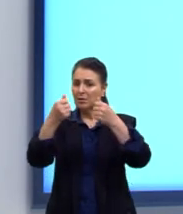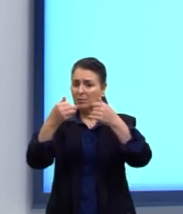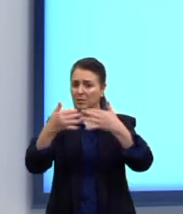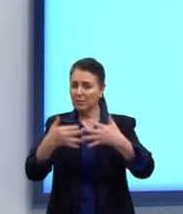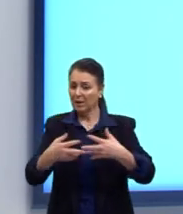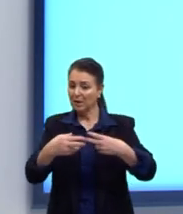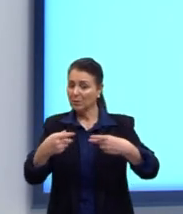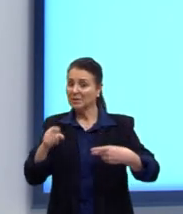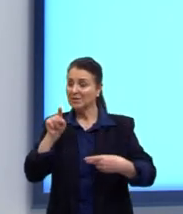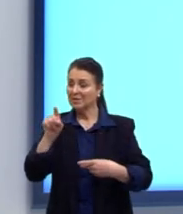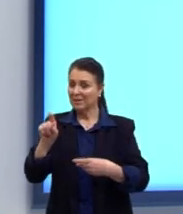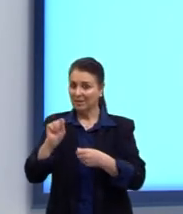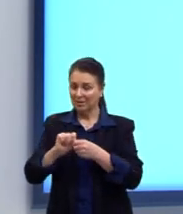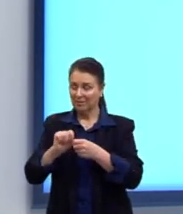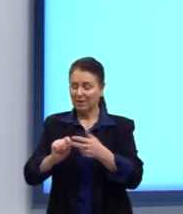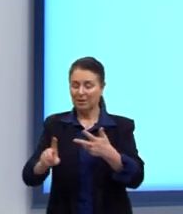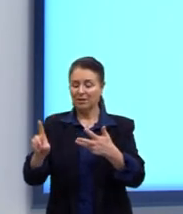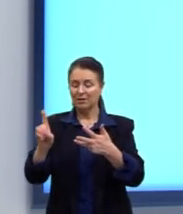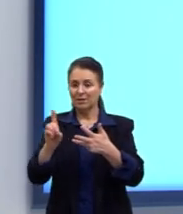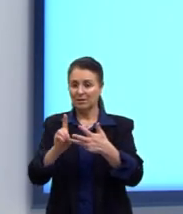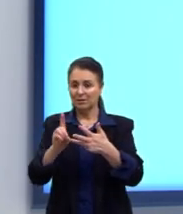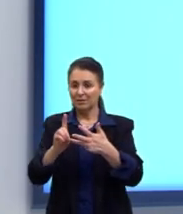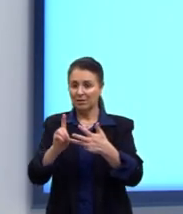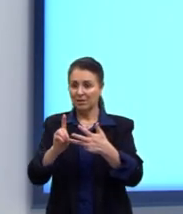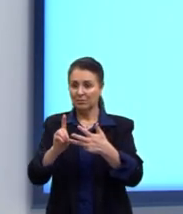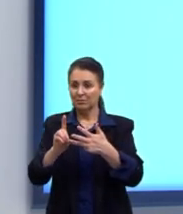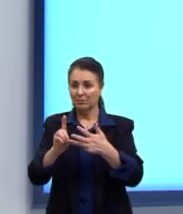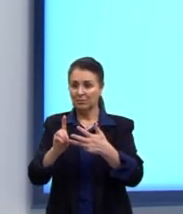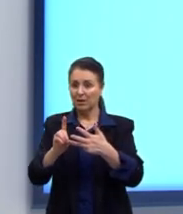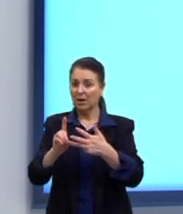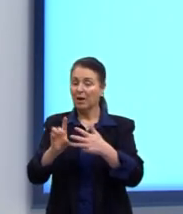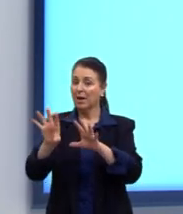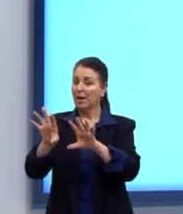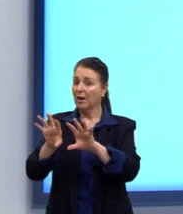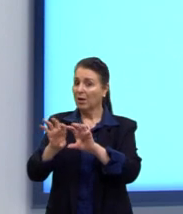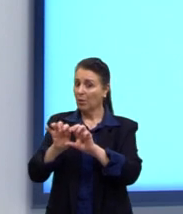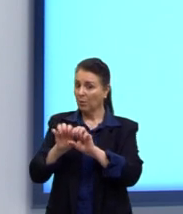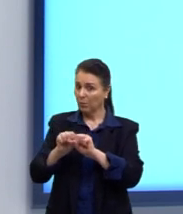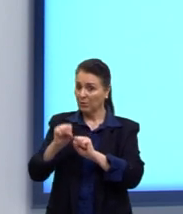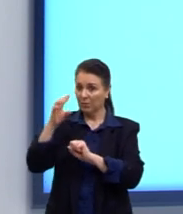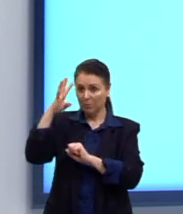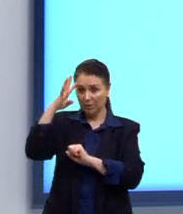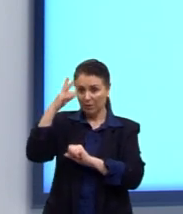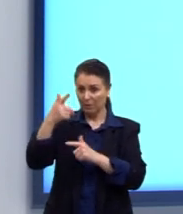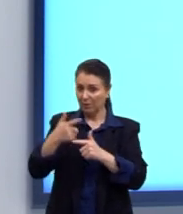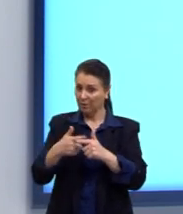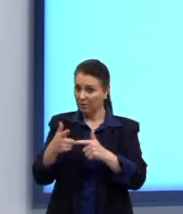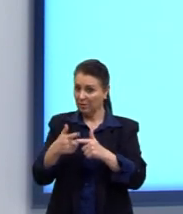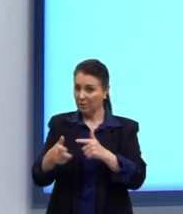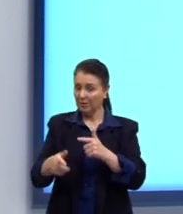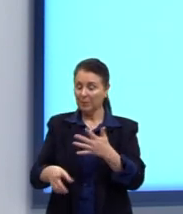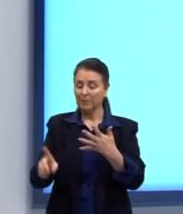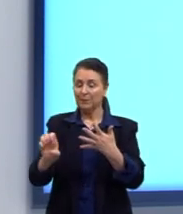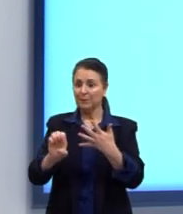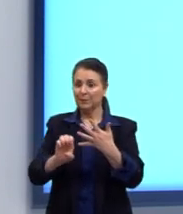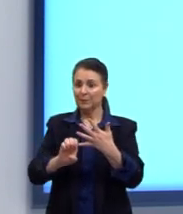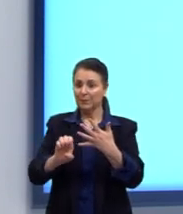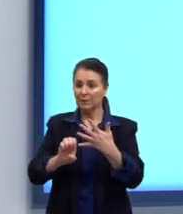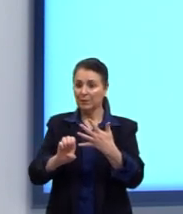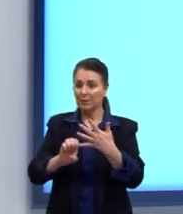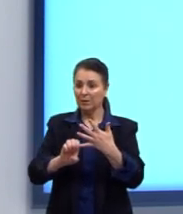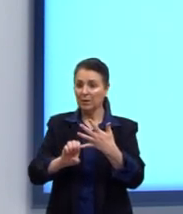ações? Letra D. Toma-os para solucionar um problema. Ou a letra E.